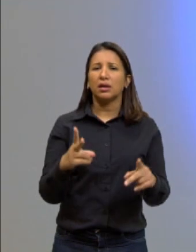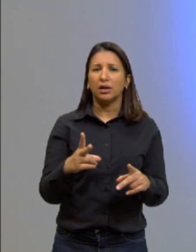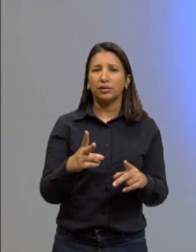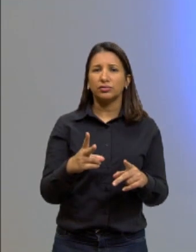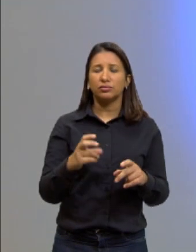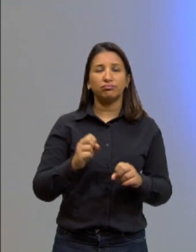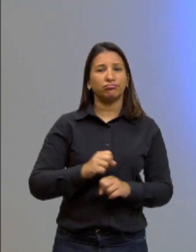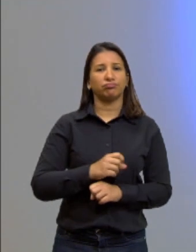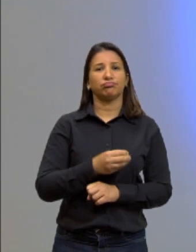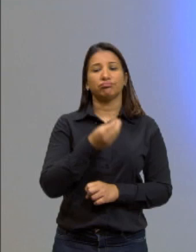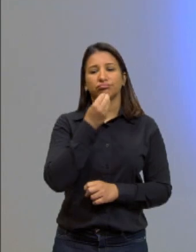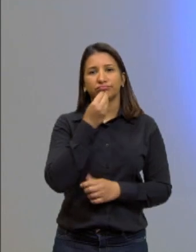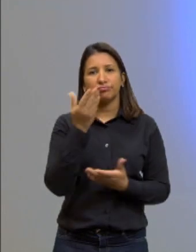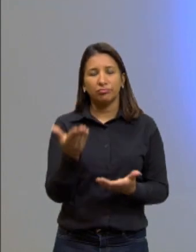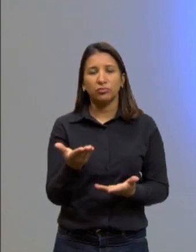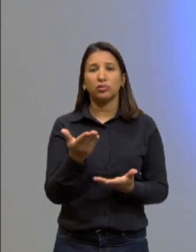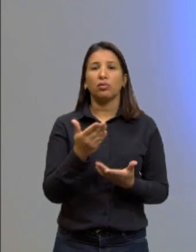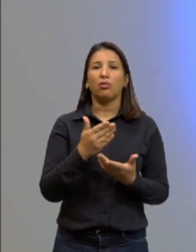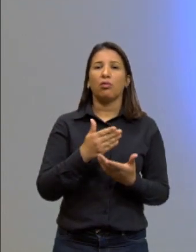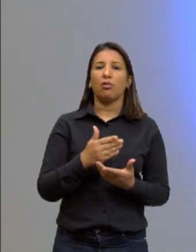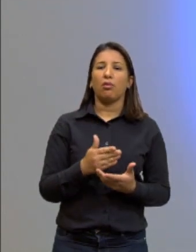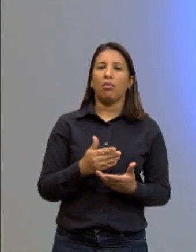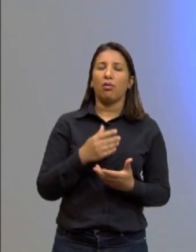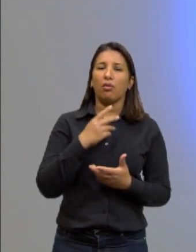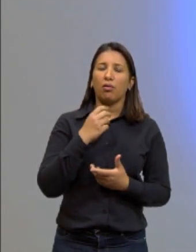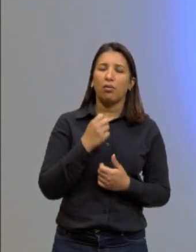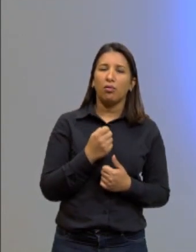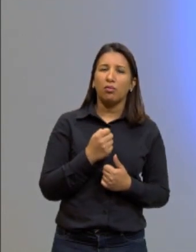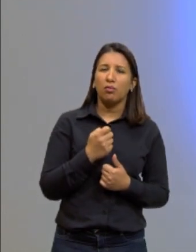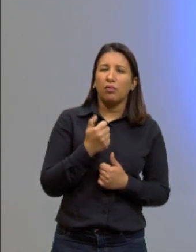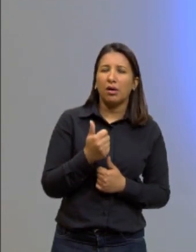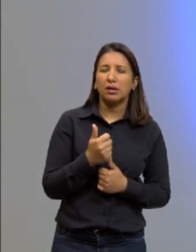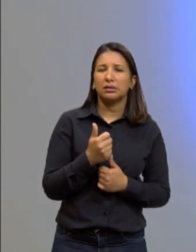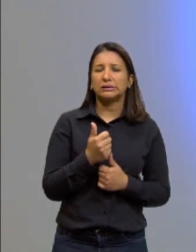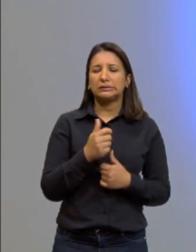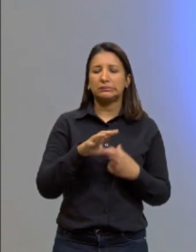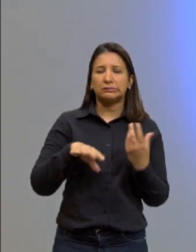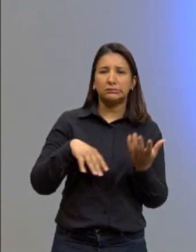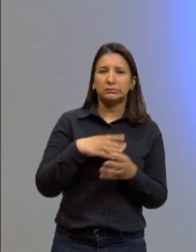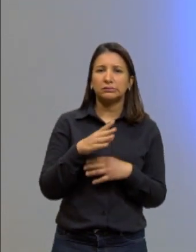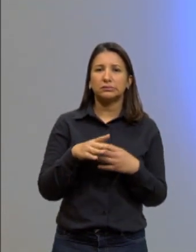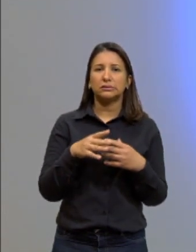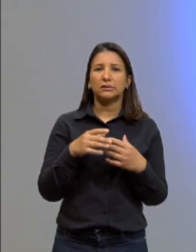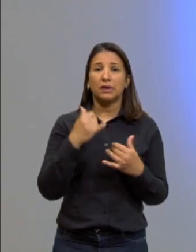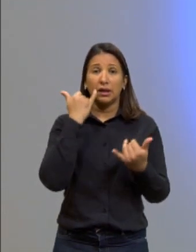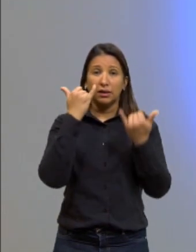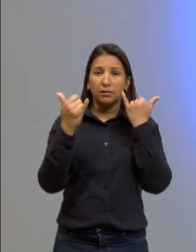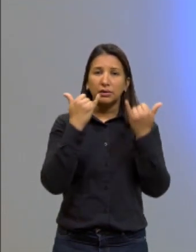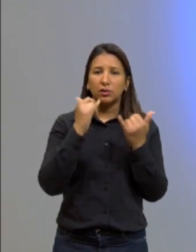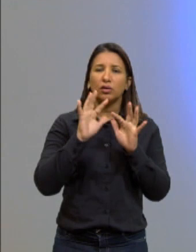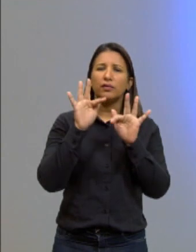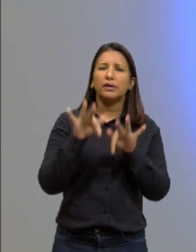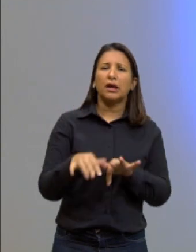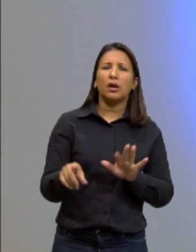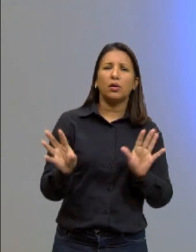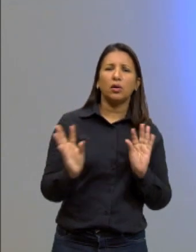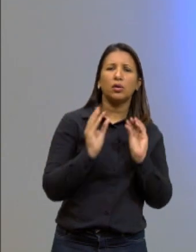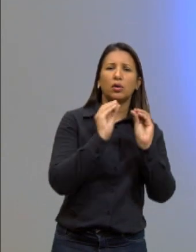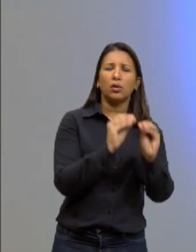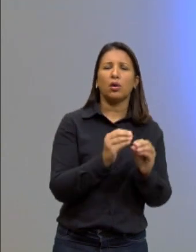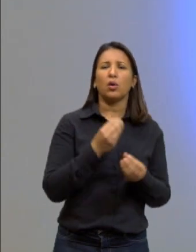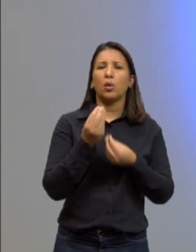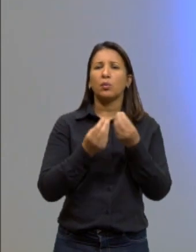O lógico. Quase redunda a própria informação. E aí, no final, ele bota, como